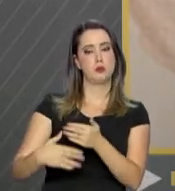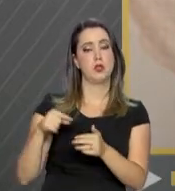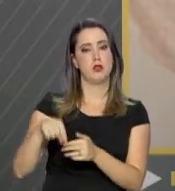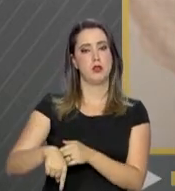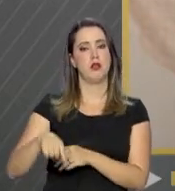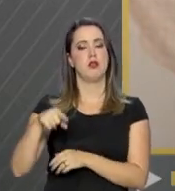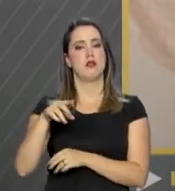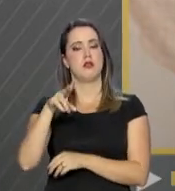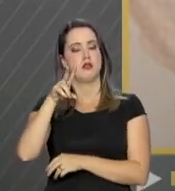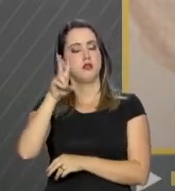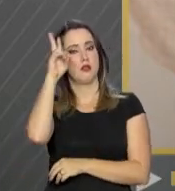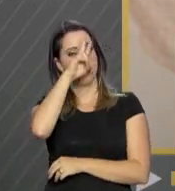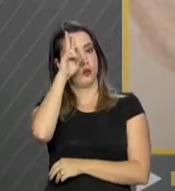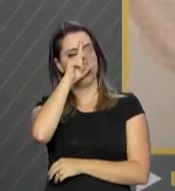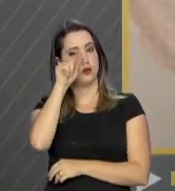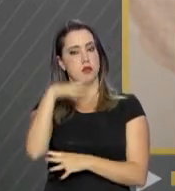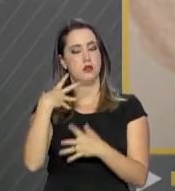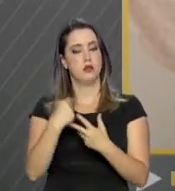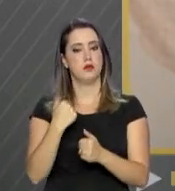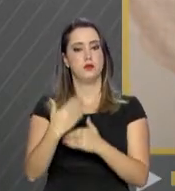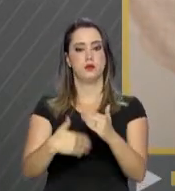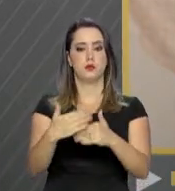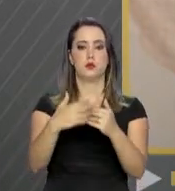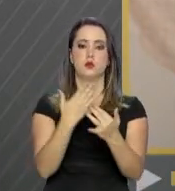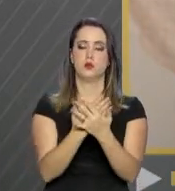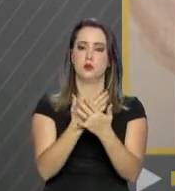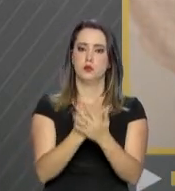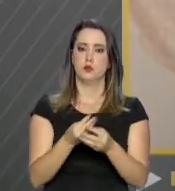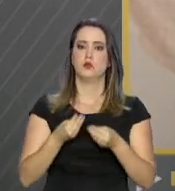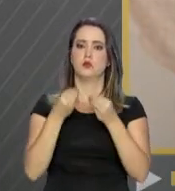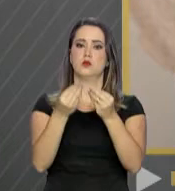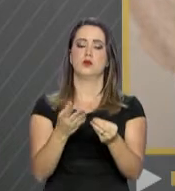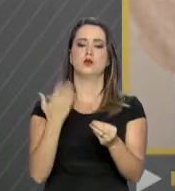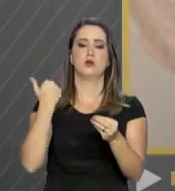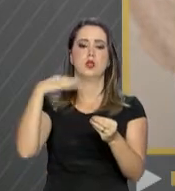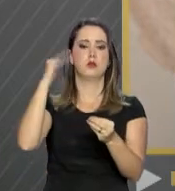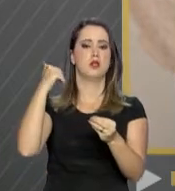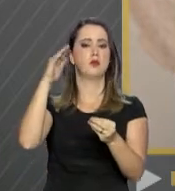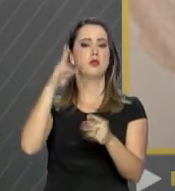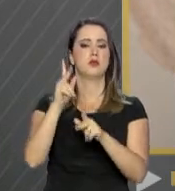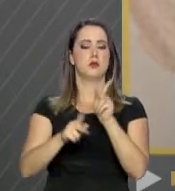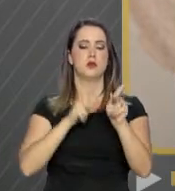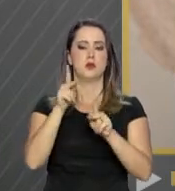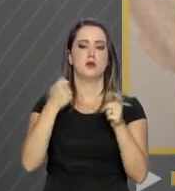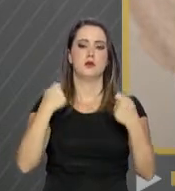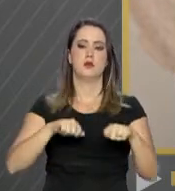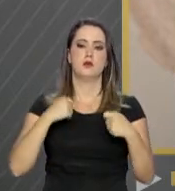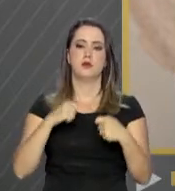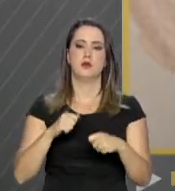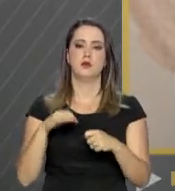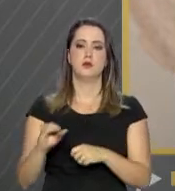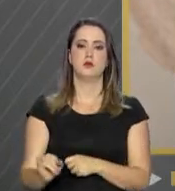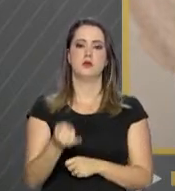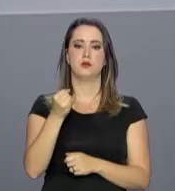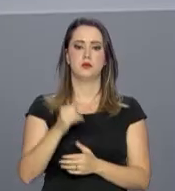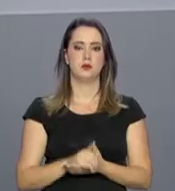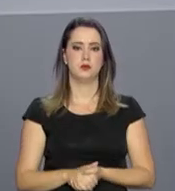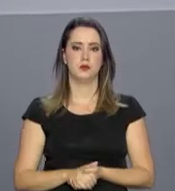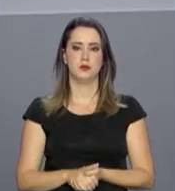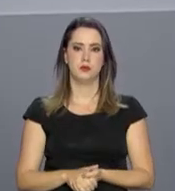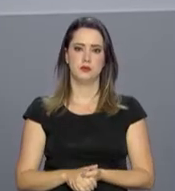desta segunda-feira e vamos continuar estudando e trazendo cada vez mais essa população que tanto precisa de oportunidade.